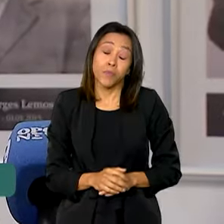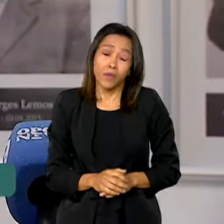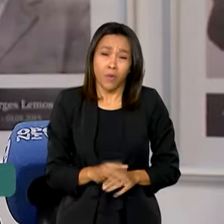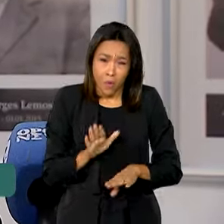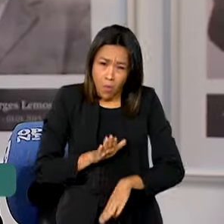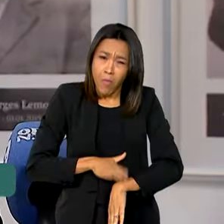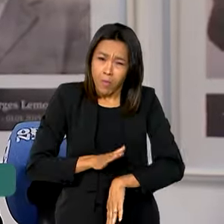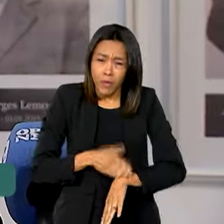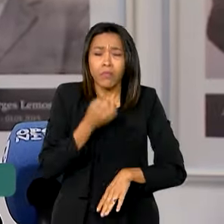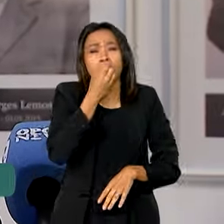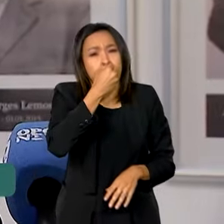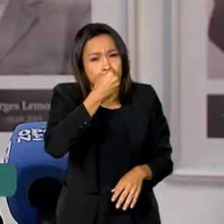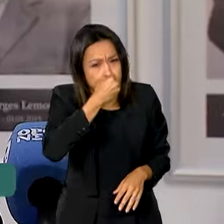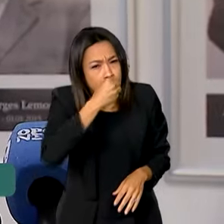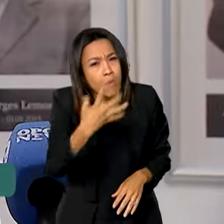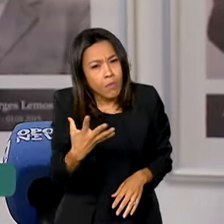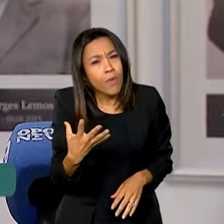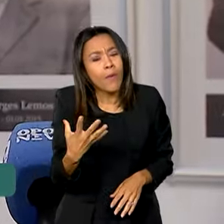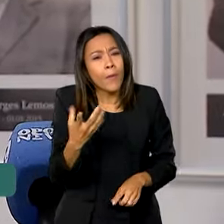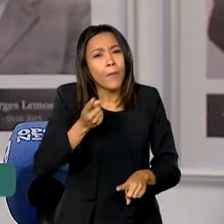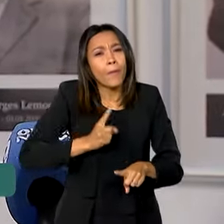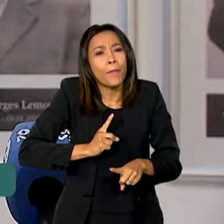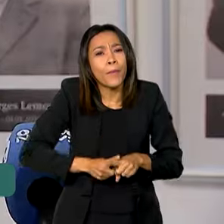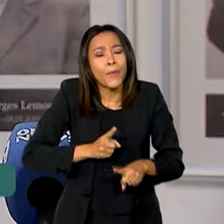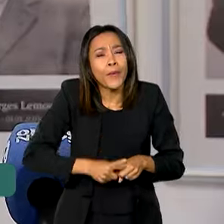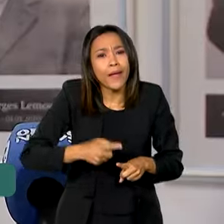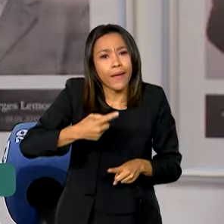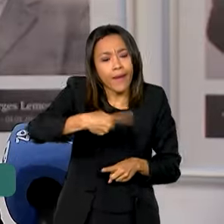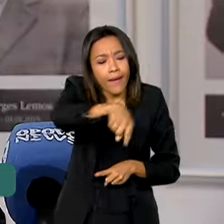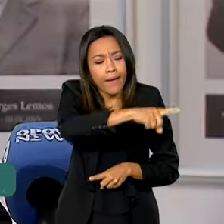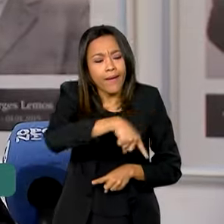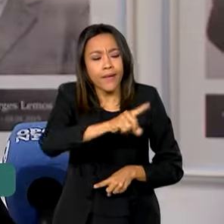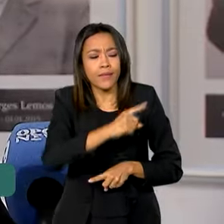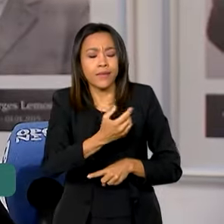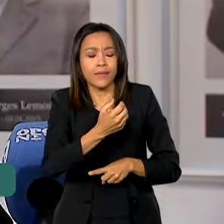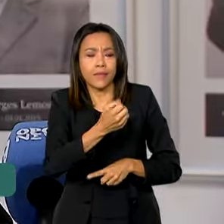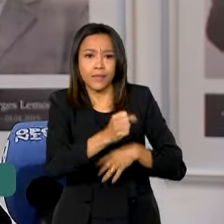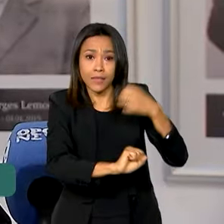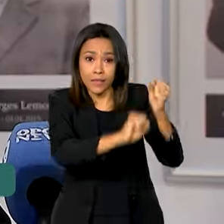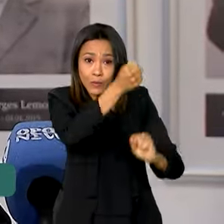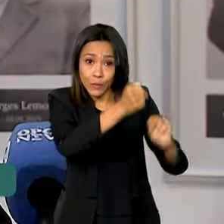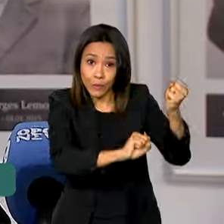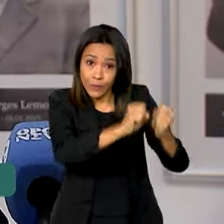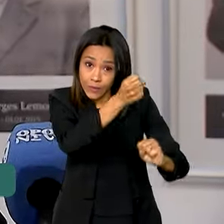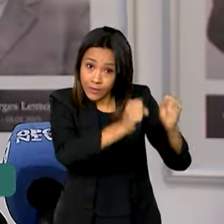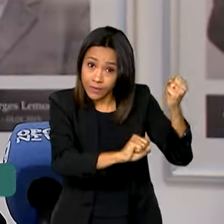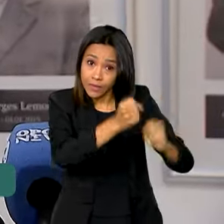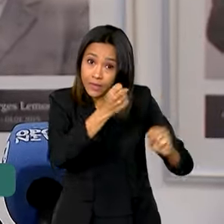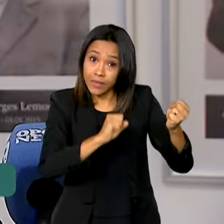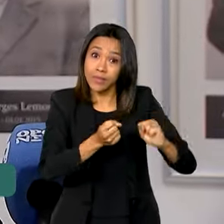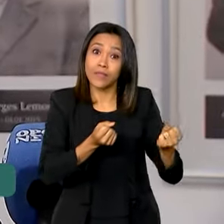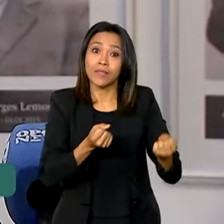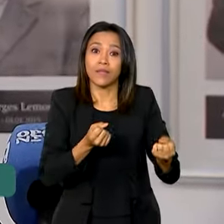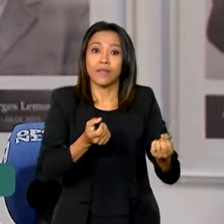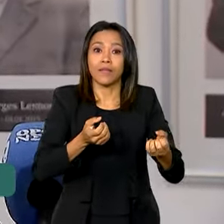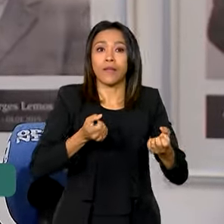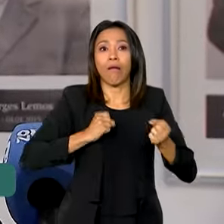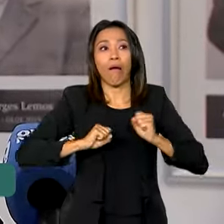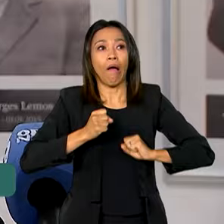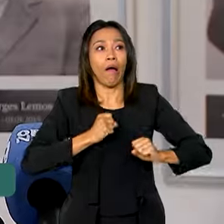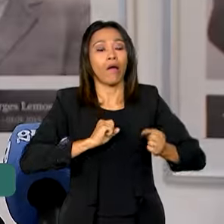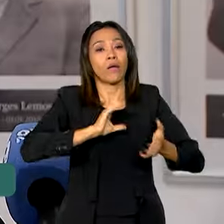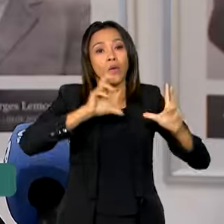é bom, porque a ociosidade nas indústrias caiu. A capacidade